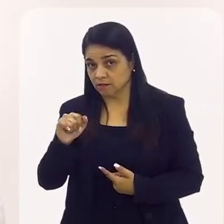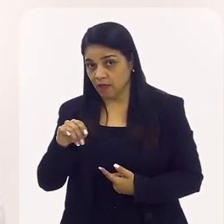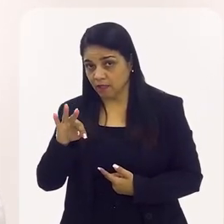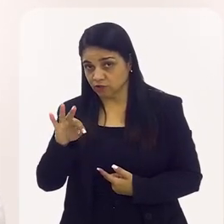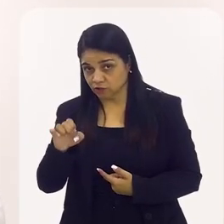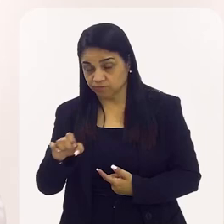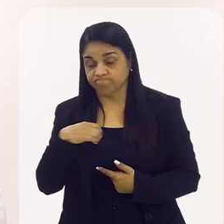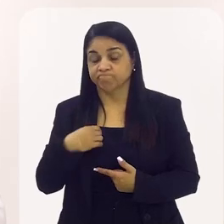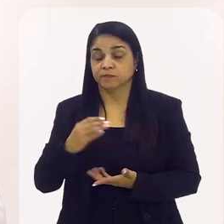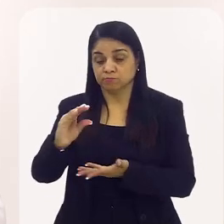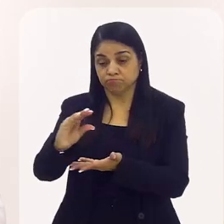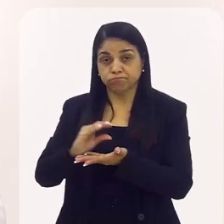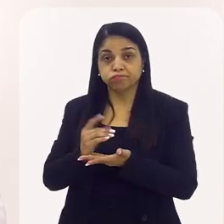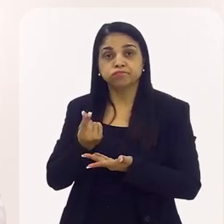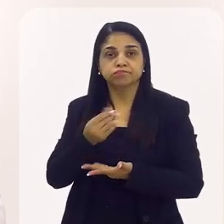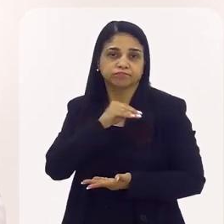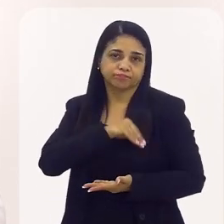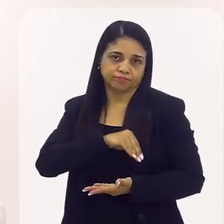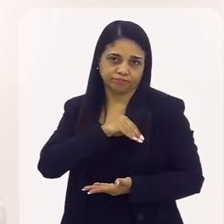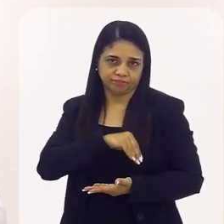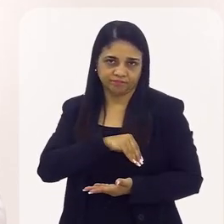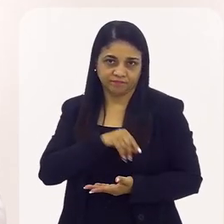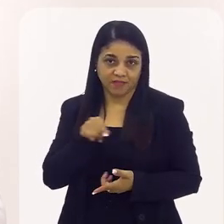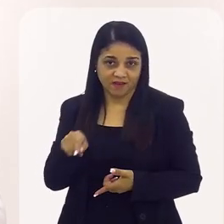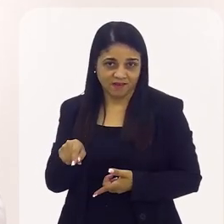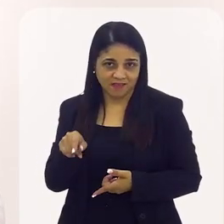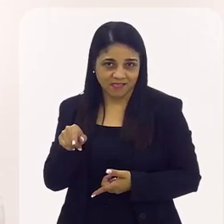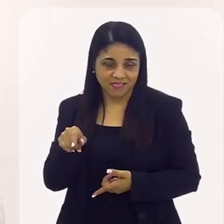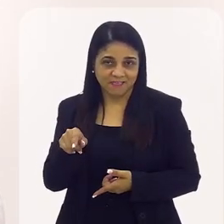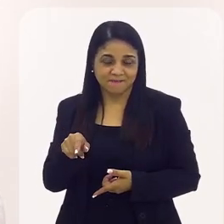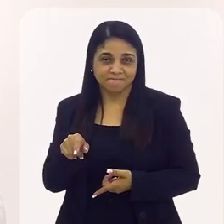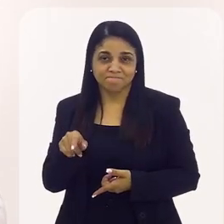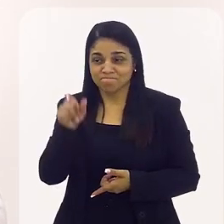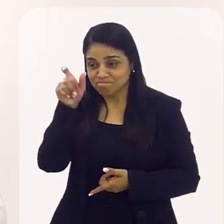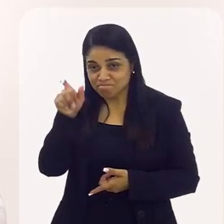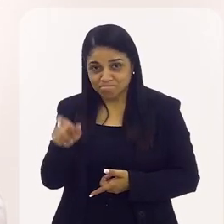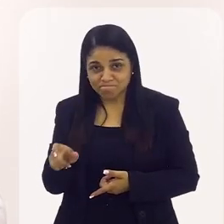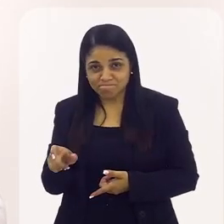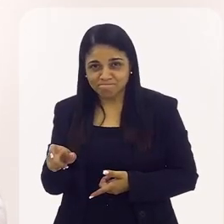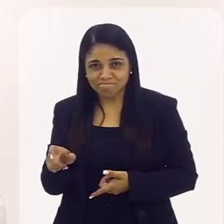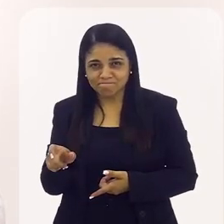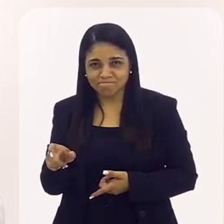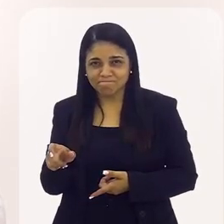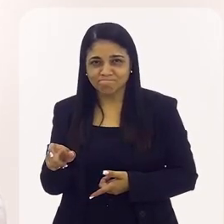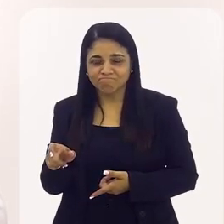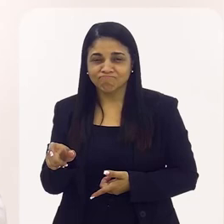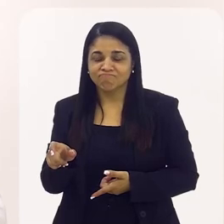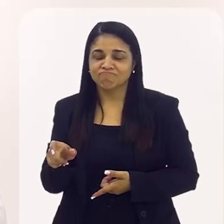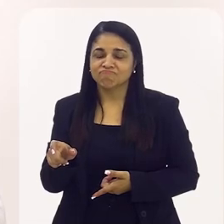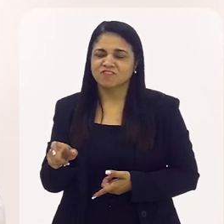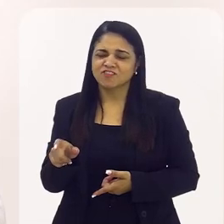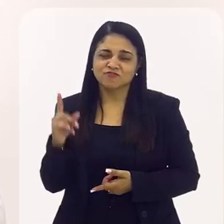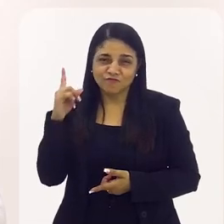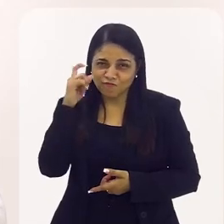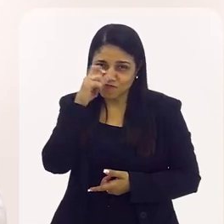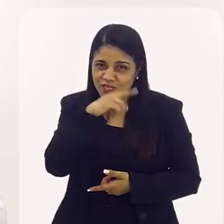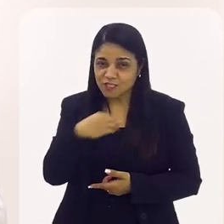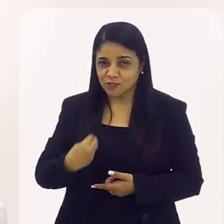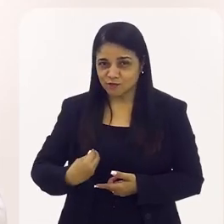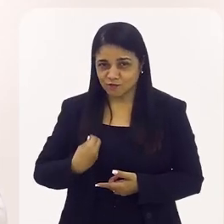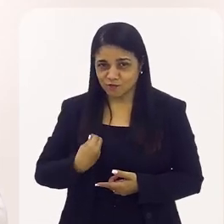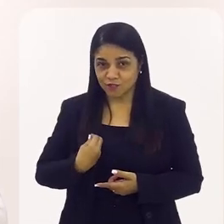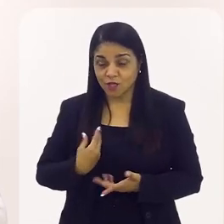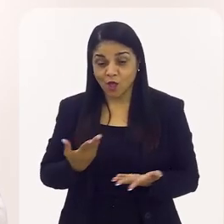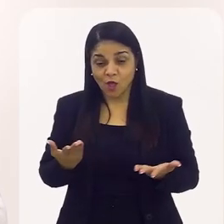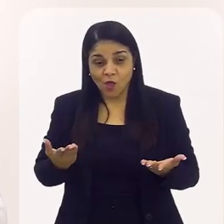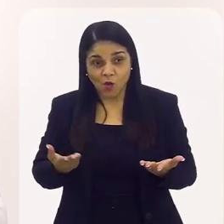e o sustento. Só quando eu lia ali, naquelas letras, assim, tão tortas, de dela